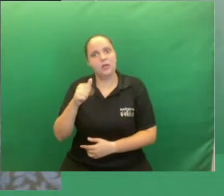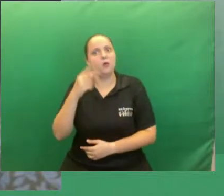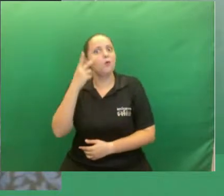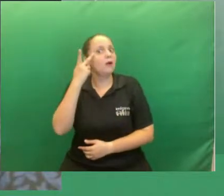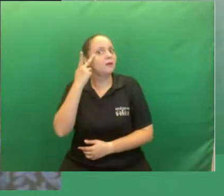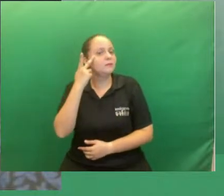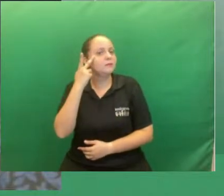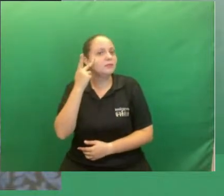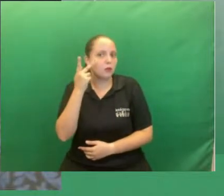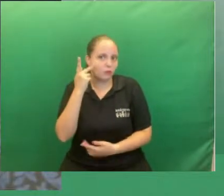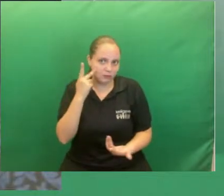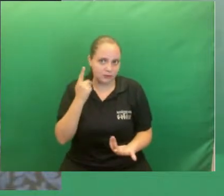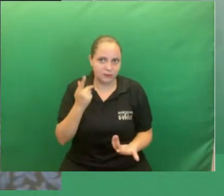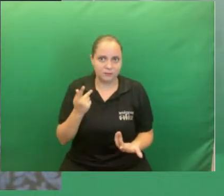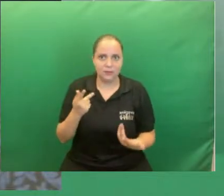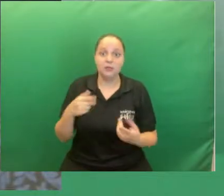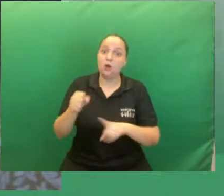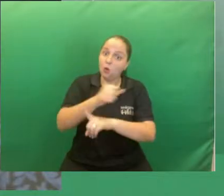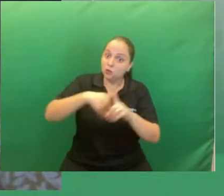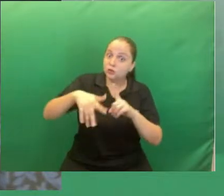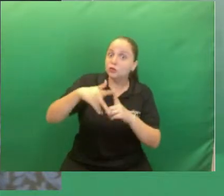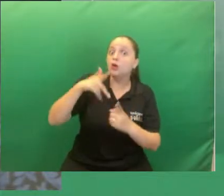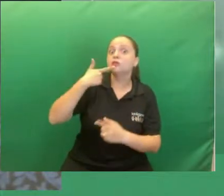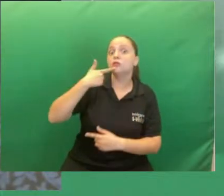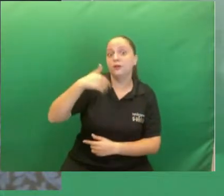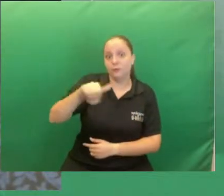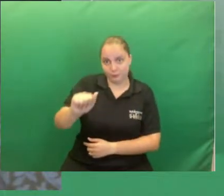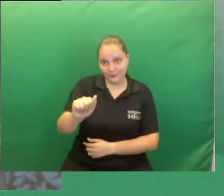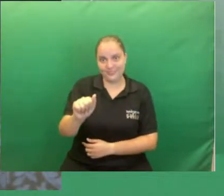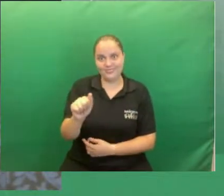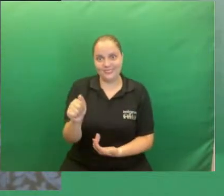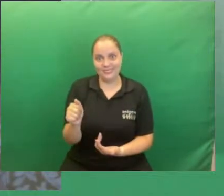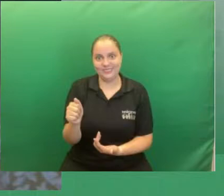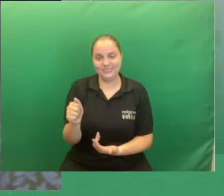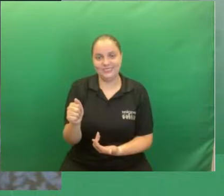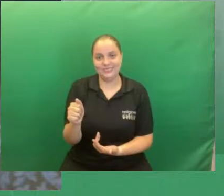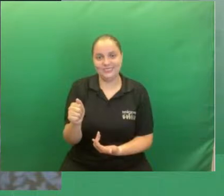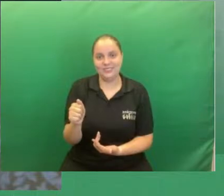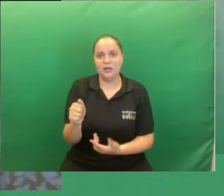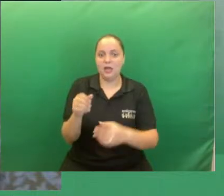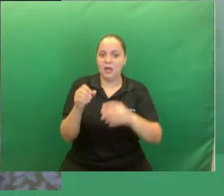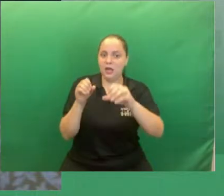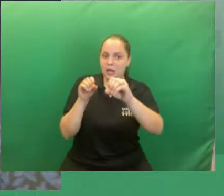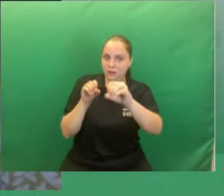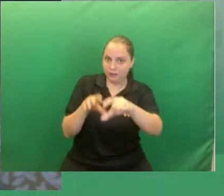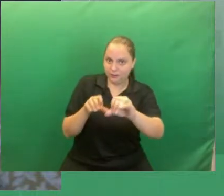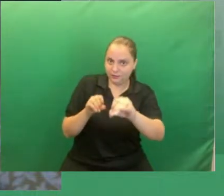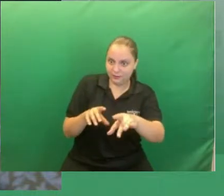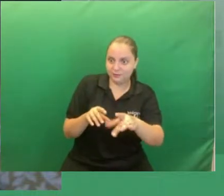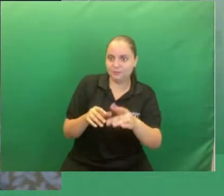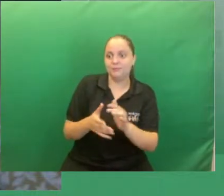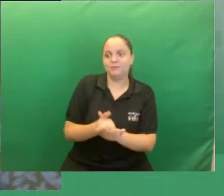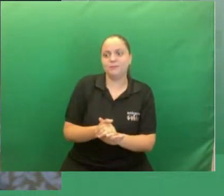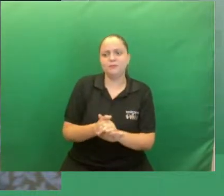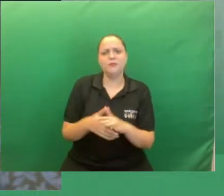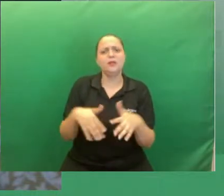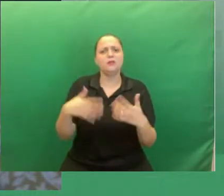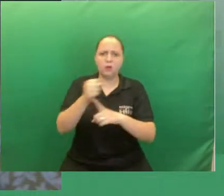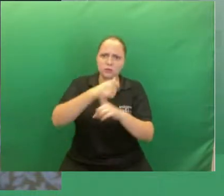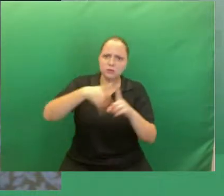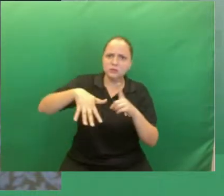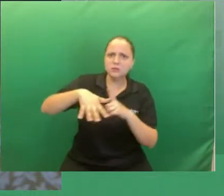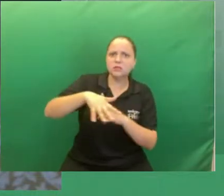utilizamos é a sociolinguística variacionista e a sociolinguística educacional. Bom, a sociolinguística